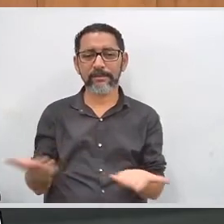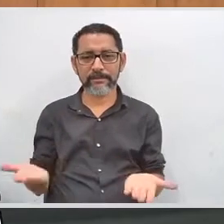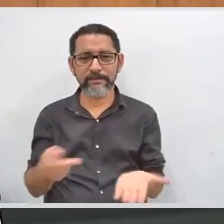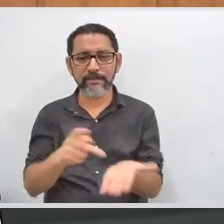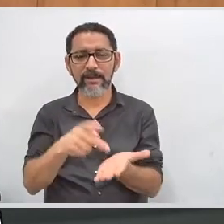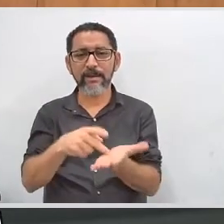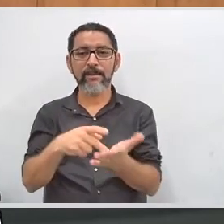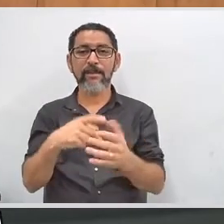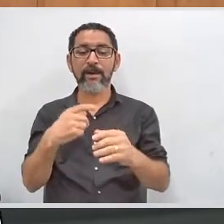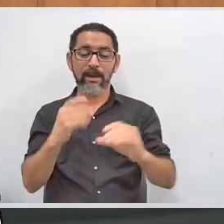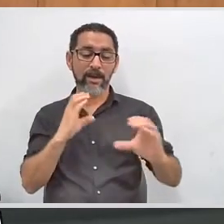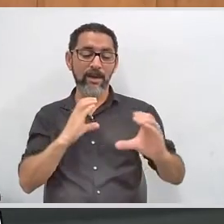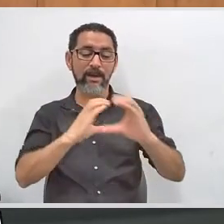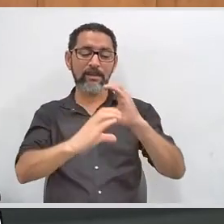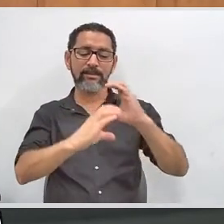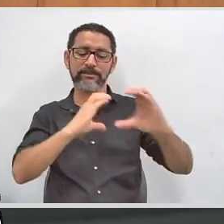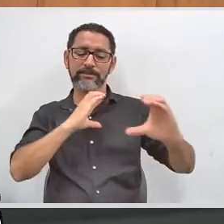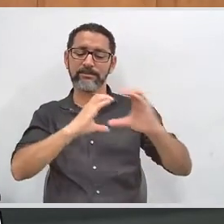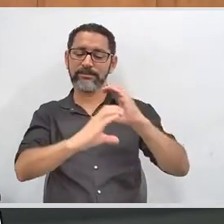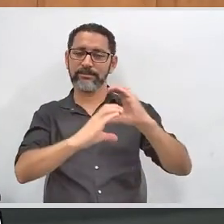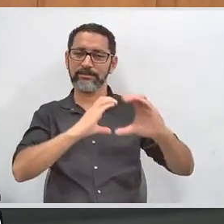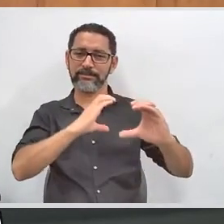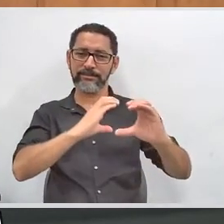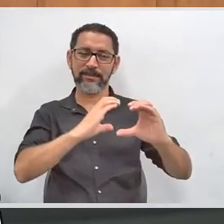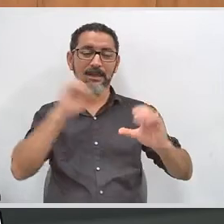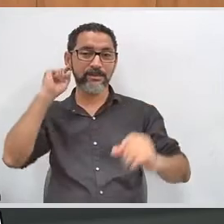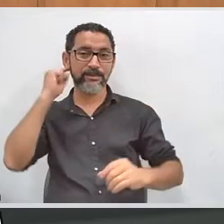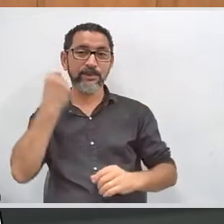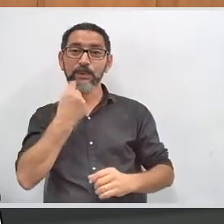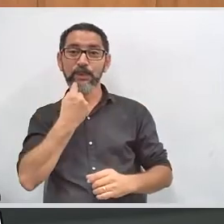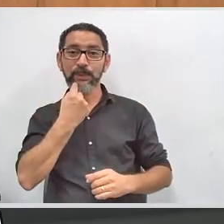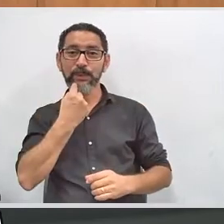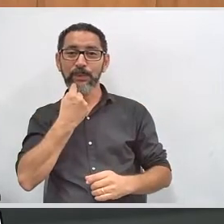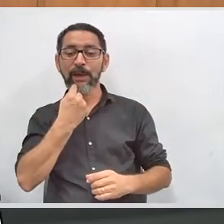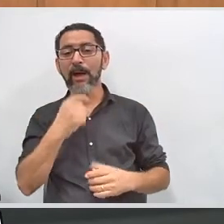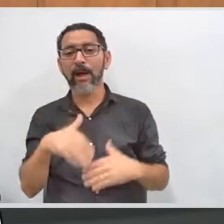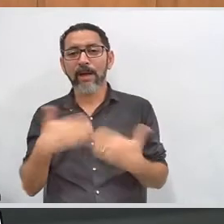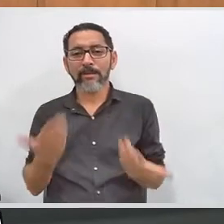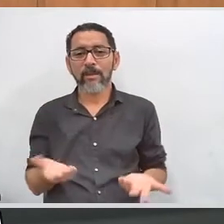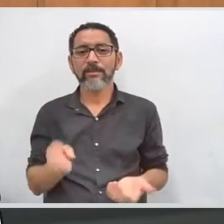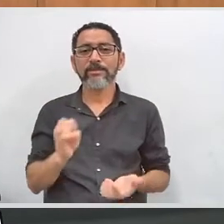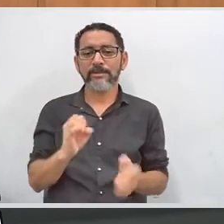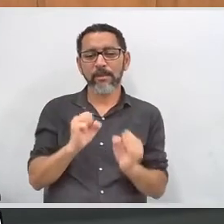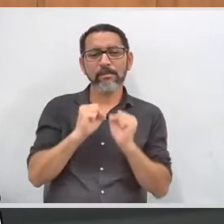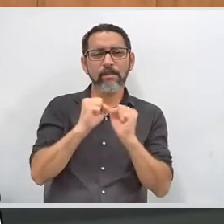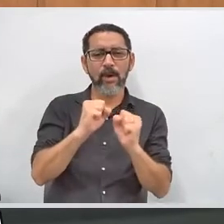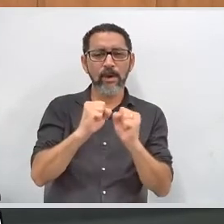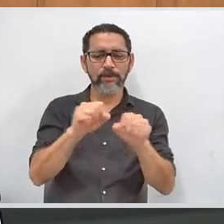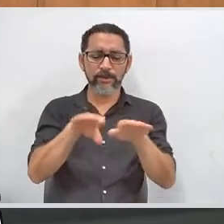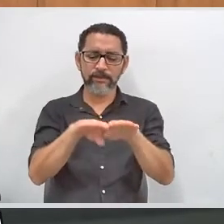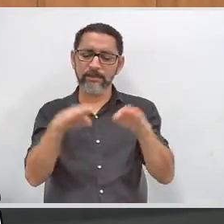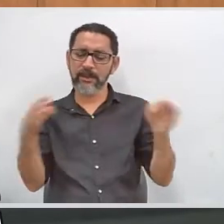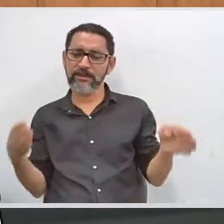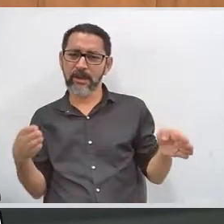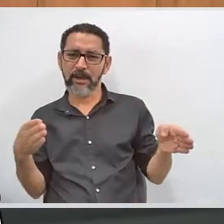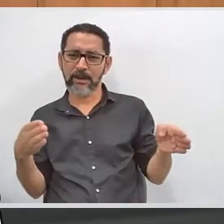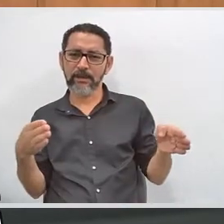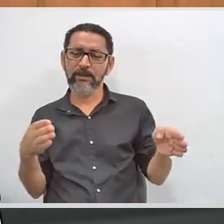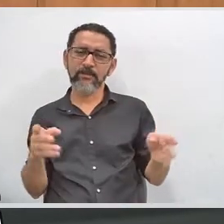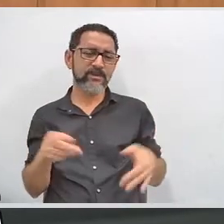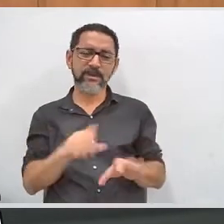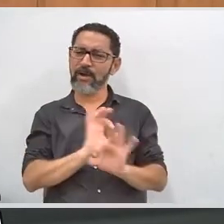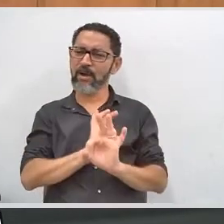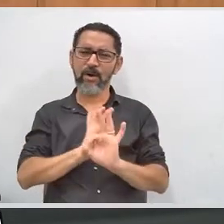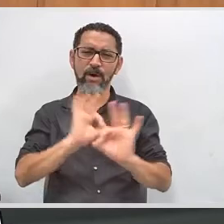dificuldade de comunicação do eleitor surdo. Então, se a gente puder contar com esse tipo de mesário,